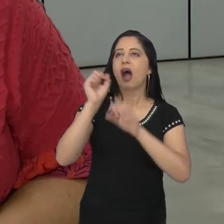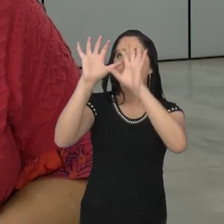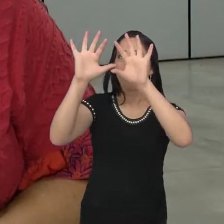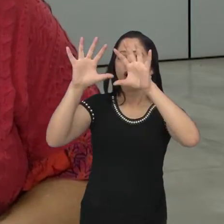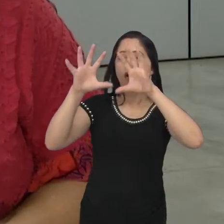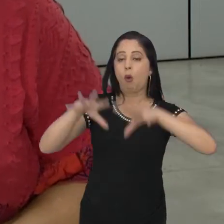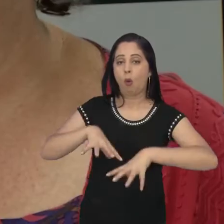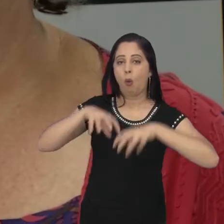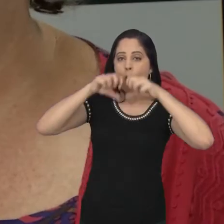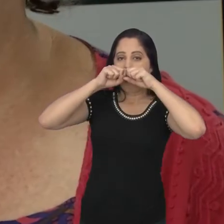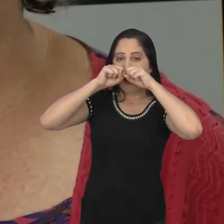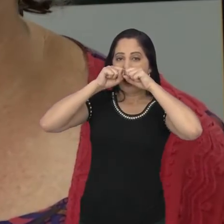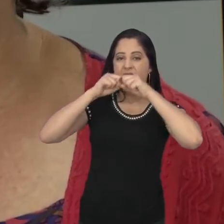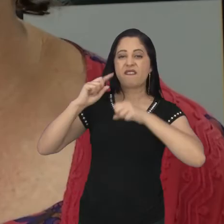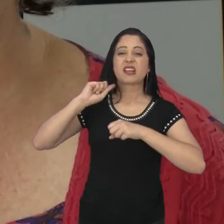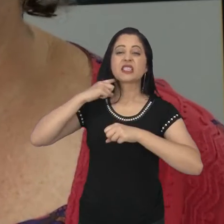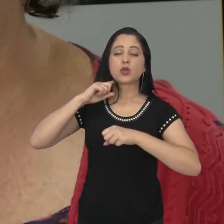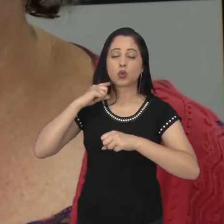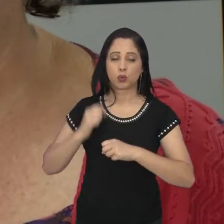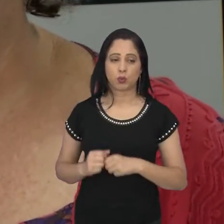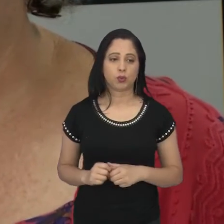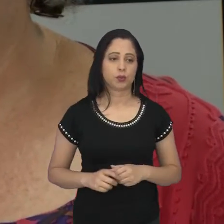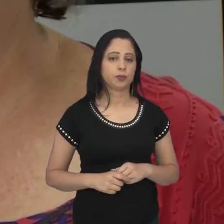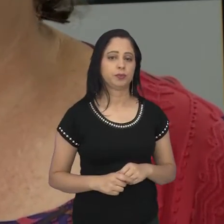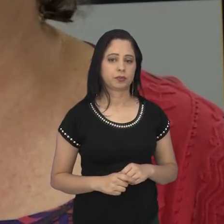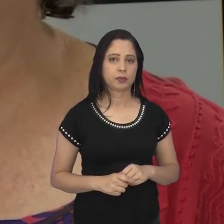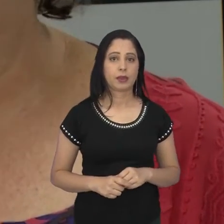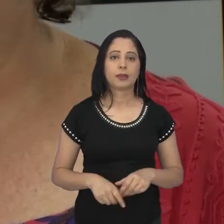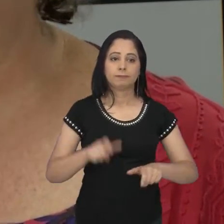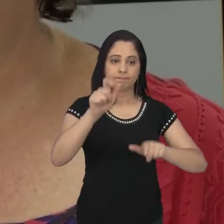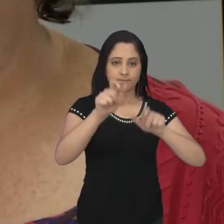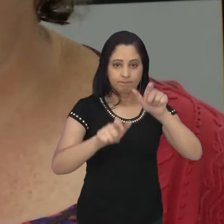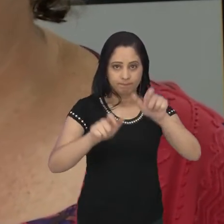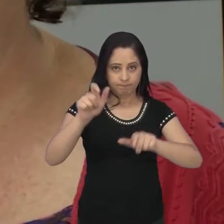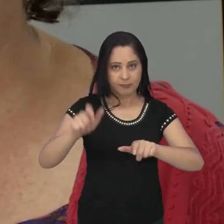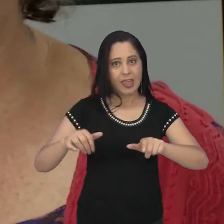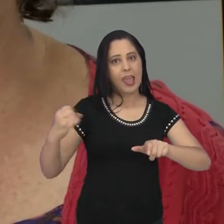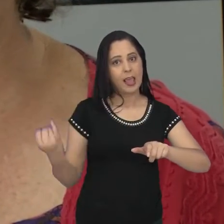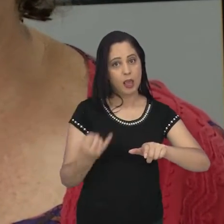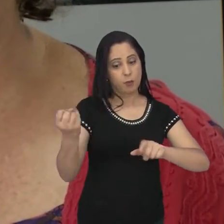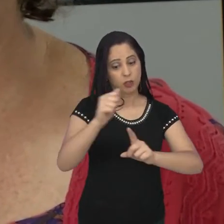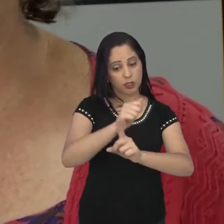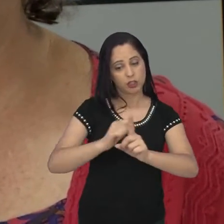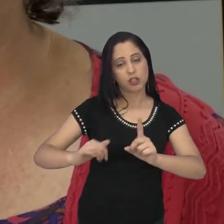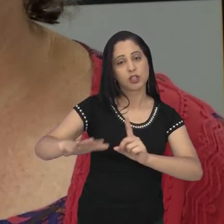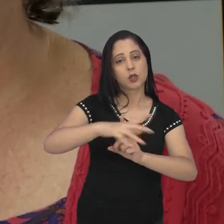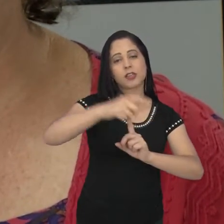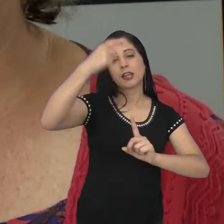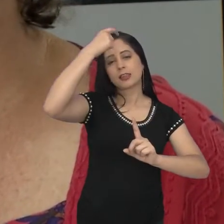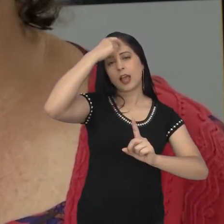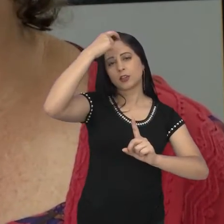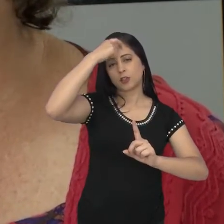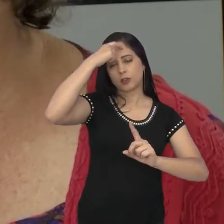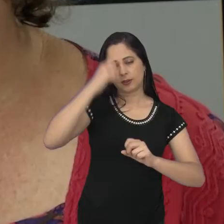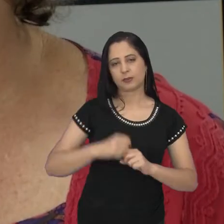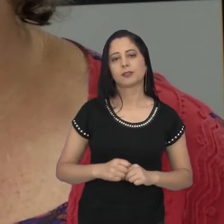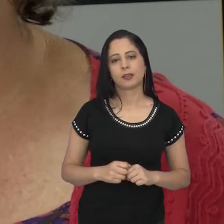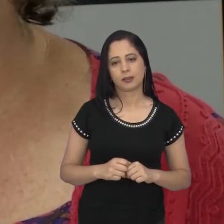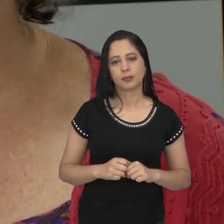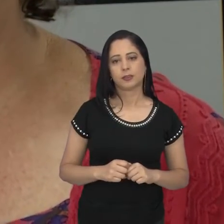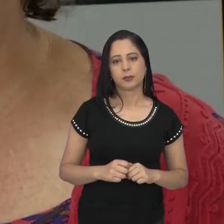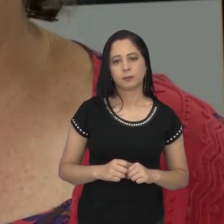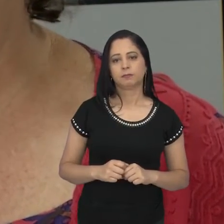relativa do ar. E argumenta que é importante ter um trabalho de conscientização e que a sociedade precisa se